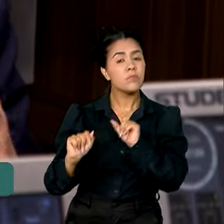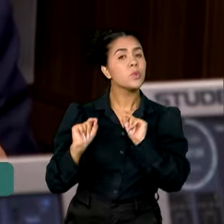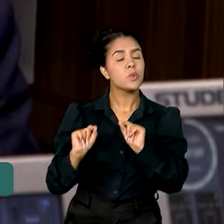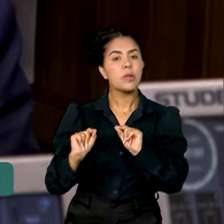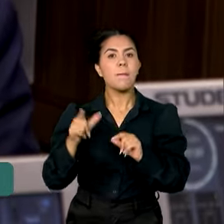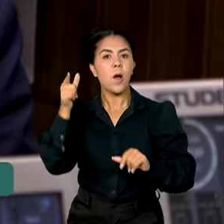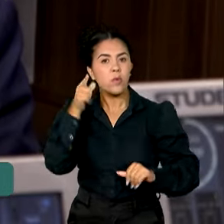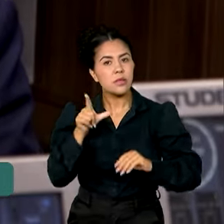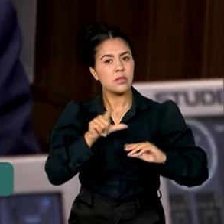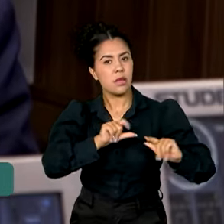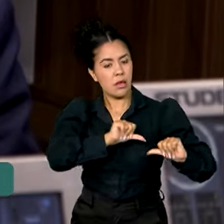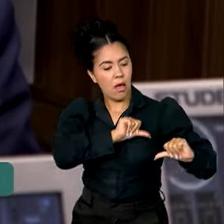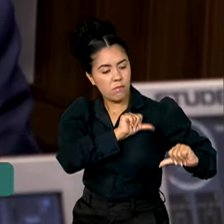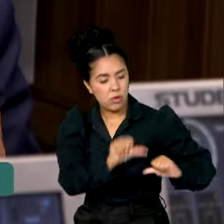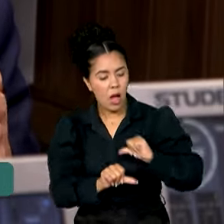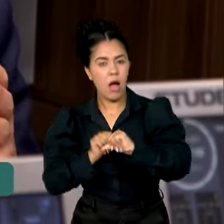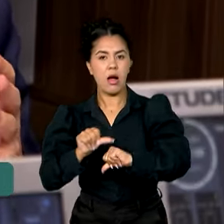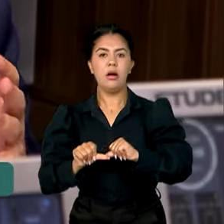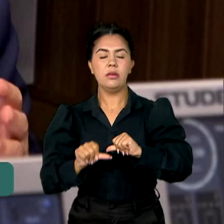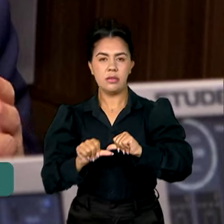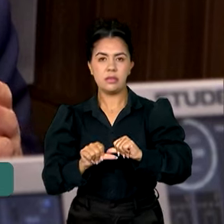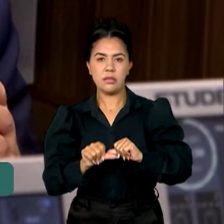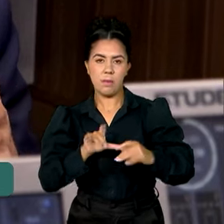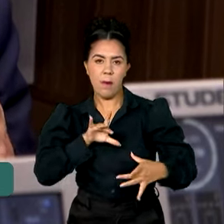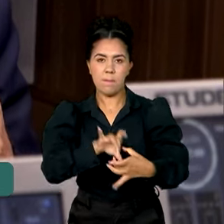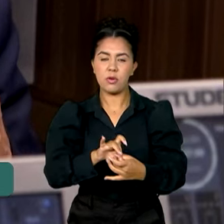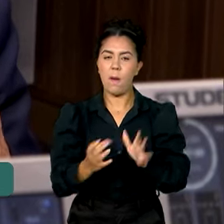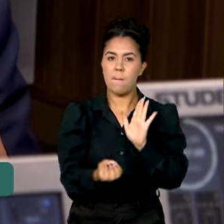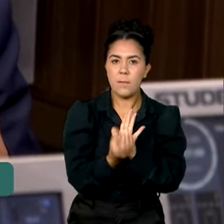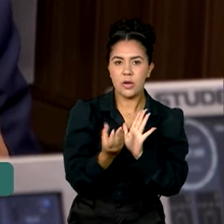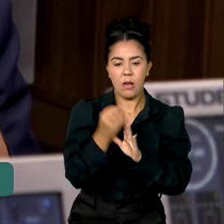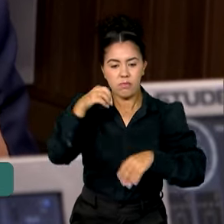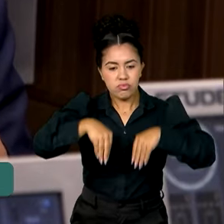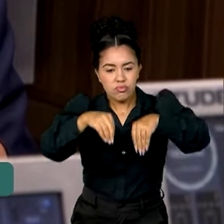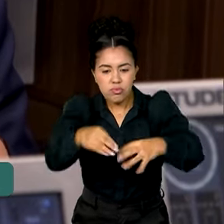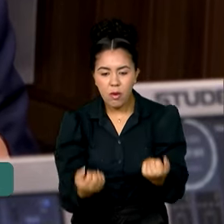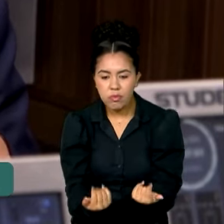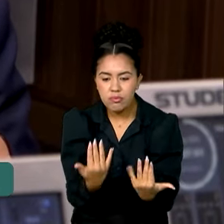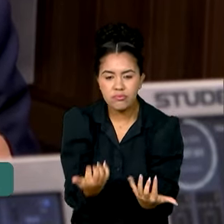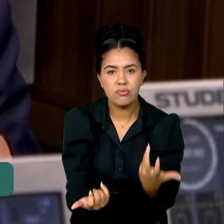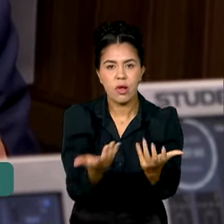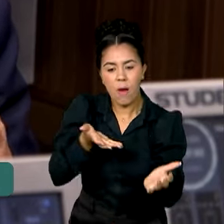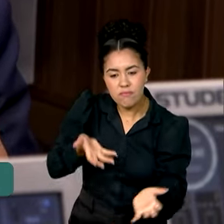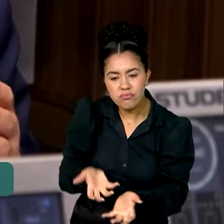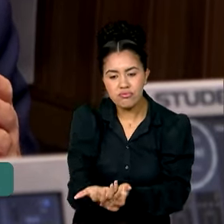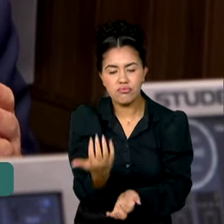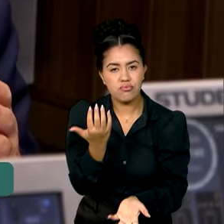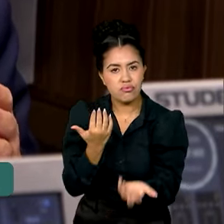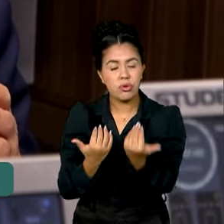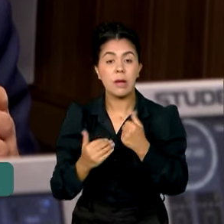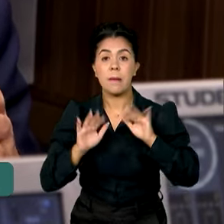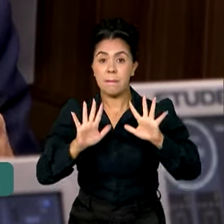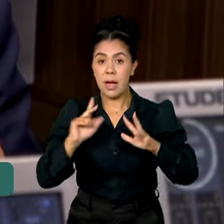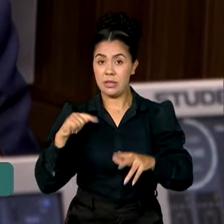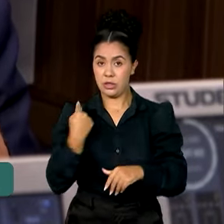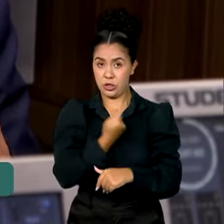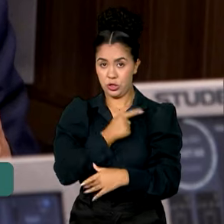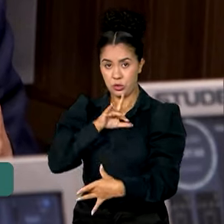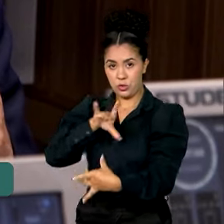a transição junto à sua produção. Nós queremos também, agora junto com o BNDES,